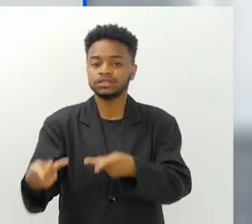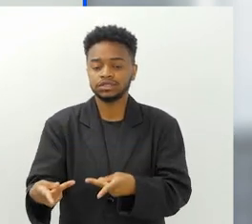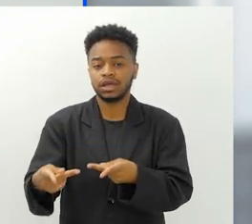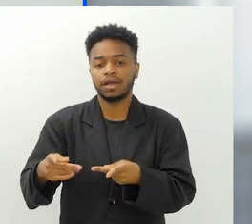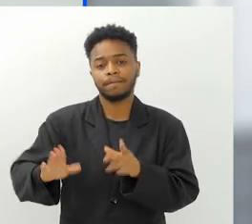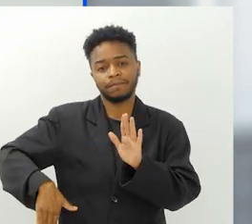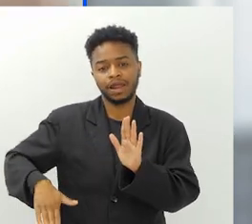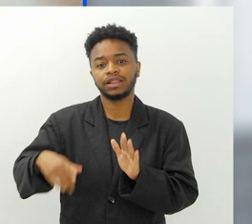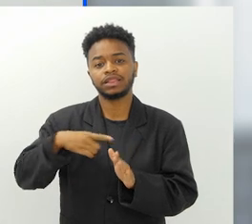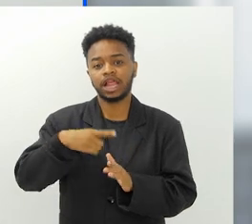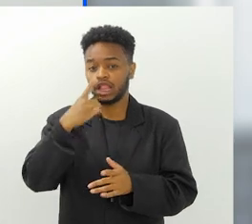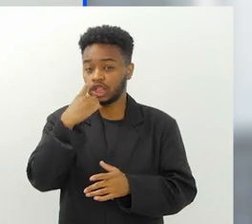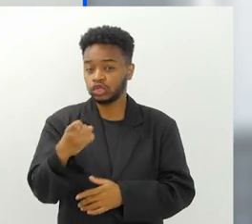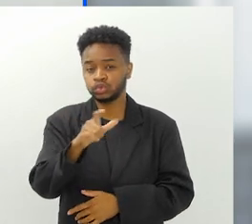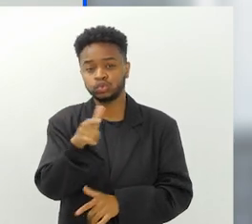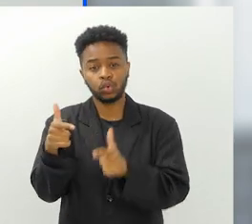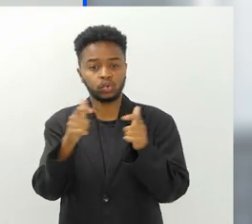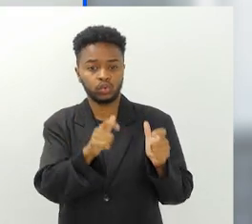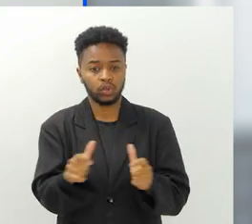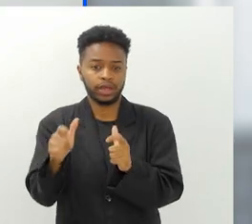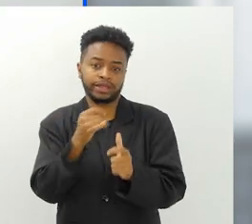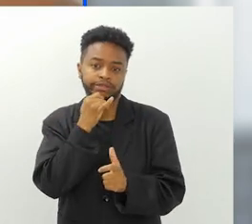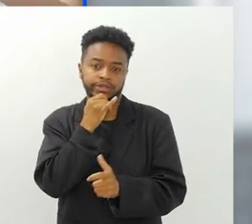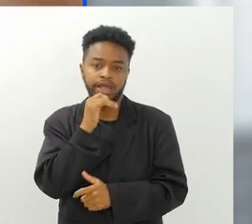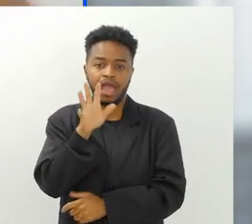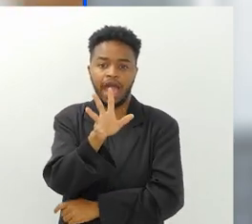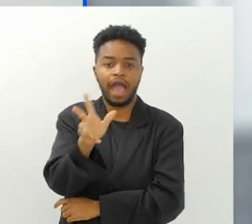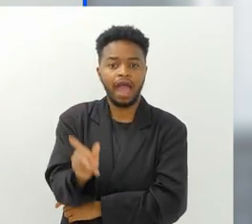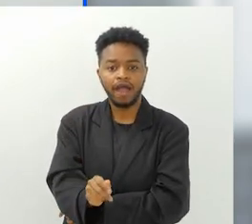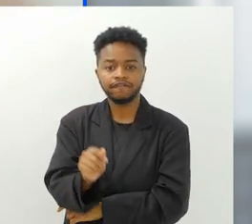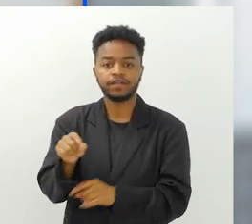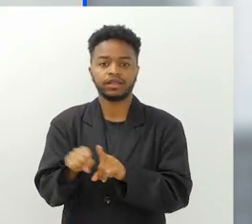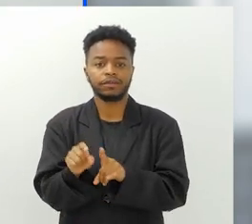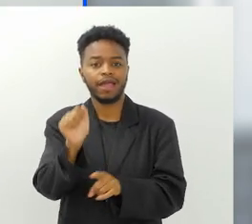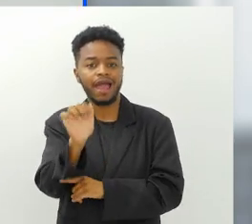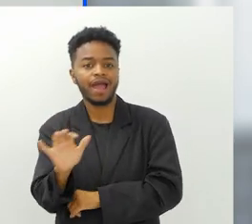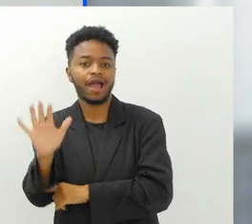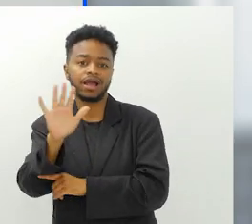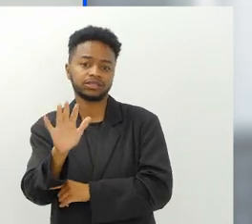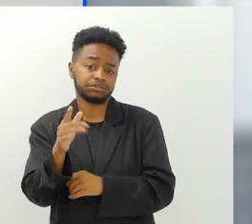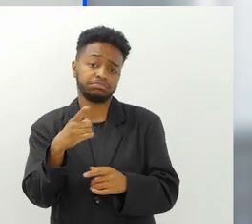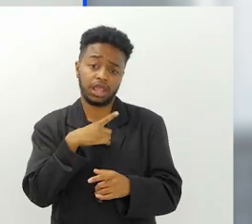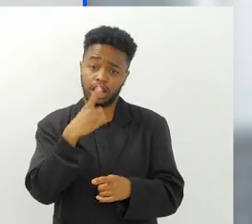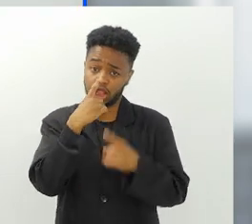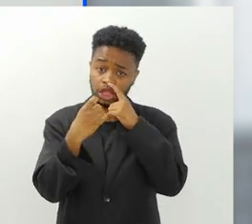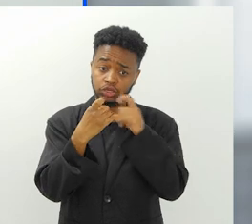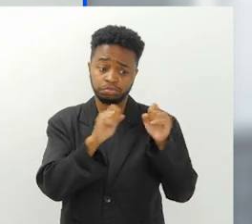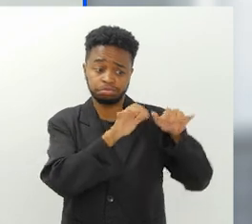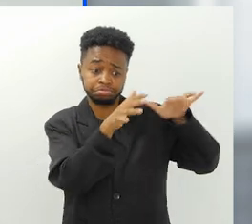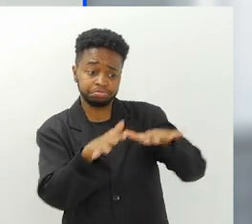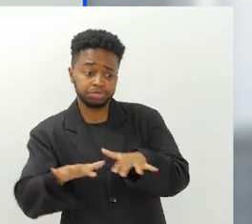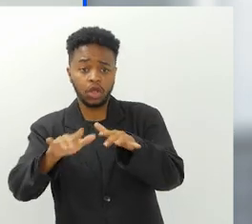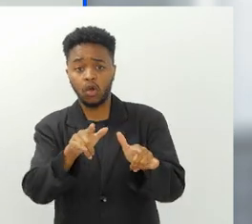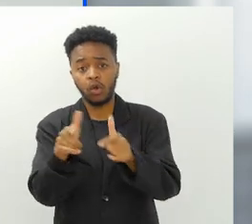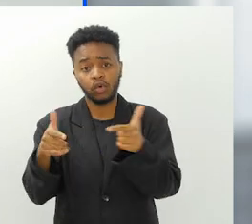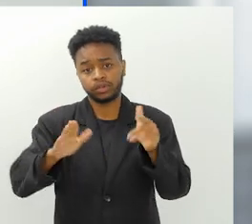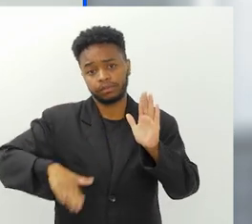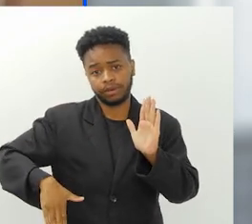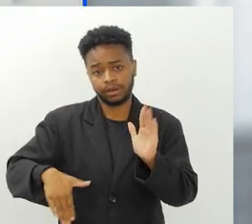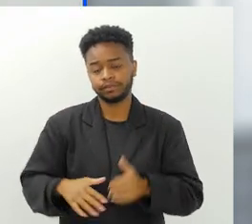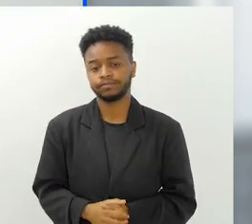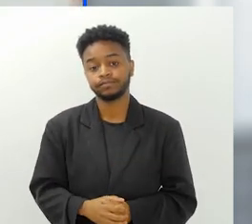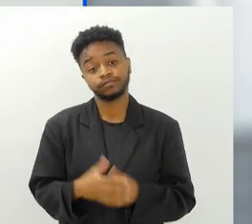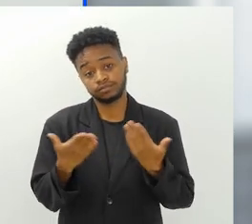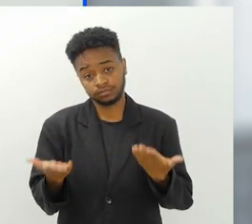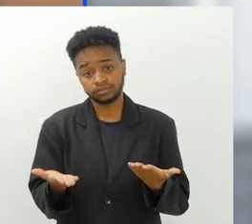encontrar resíduos de outras partes do mundo, da África, da Ásia e tudo mais. Então, tem esse fenômeno de